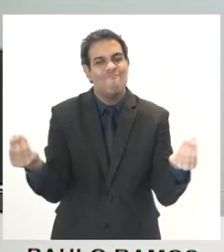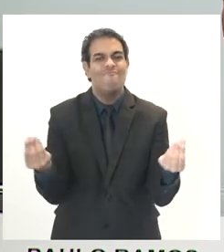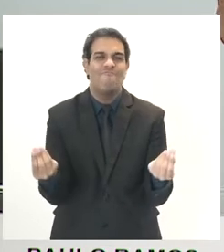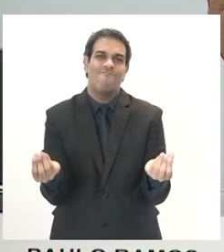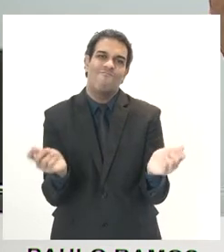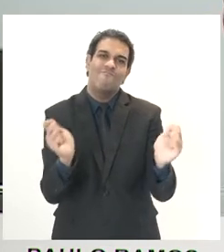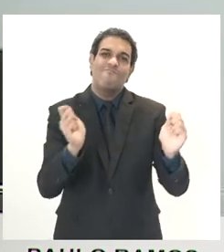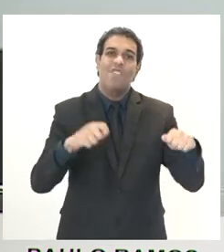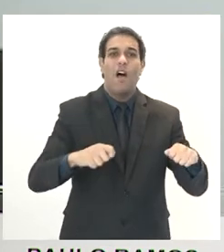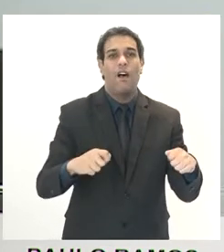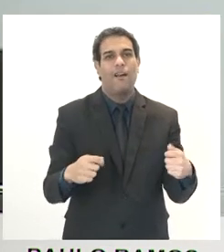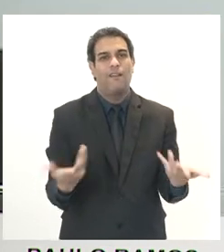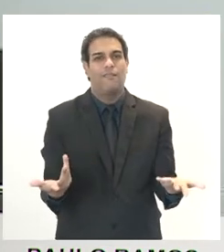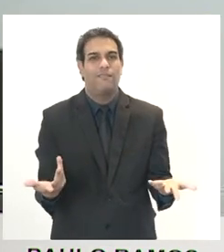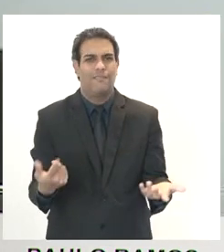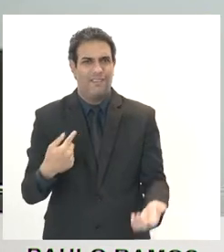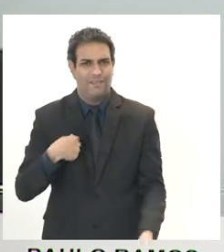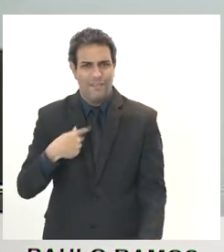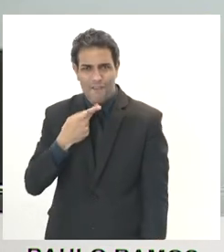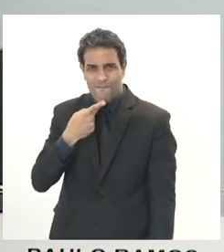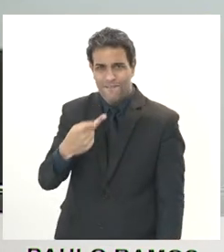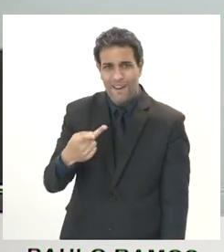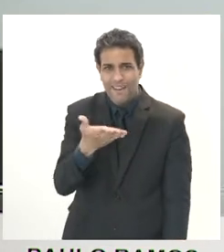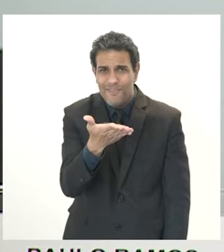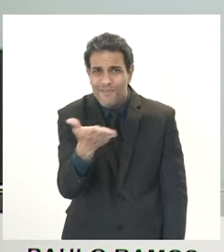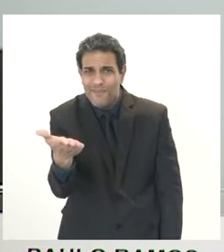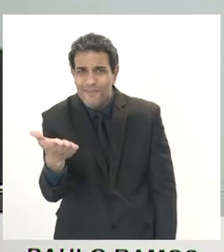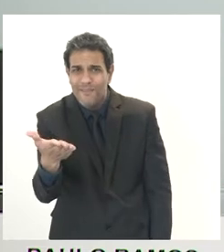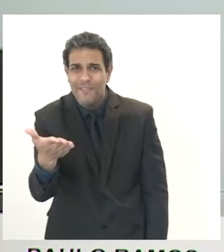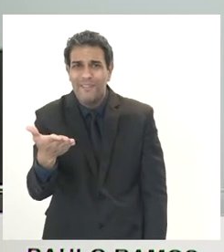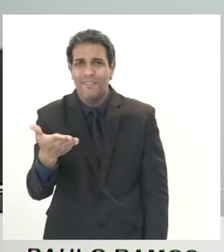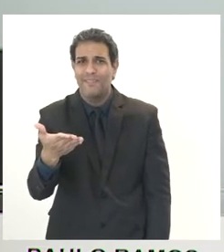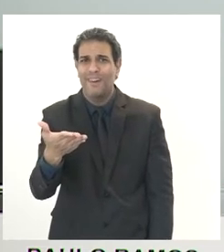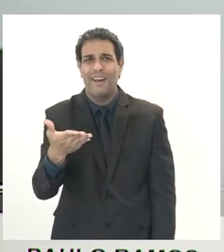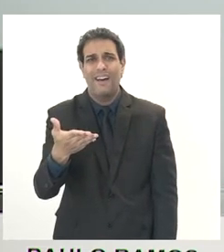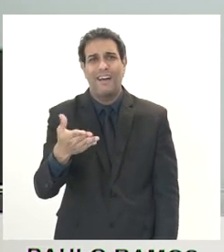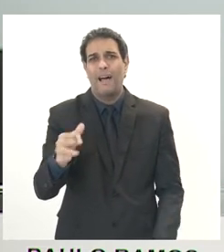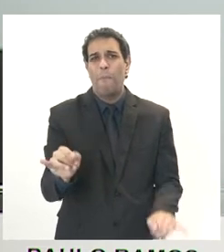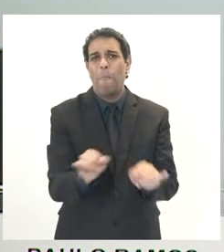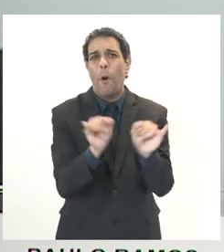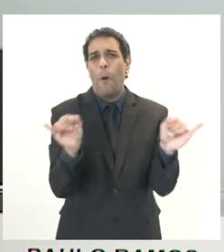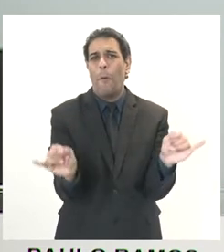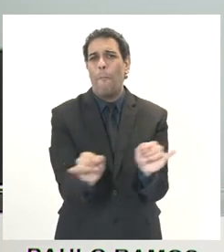elas... Eu não vou tomar a liberdade aqui diante da câmera de falar uma impropriedade.